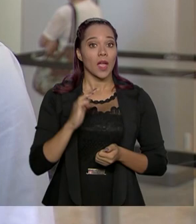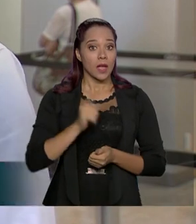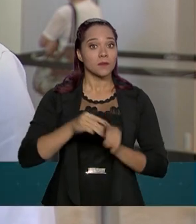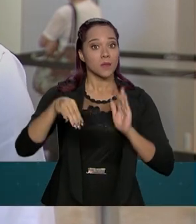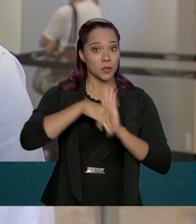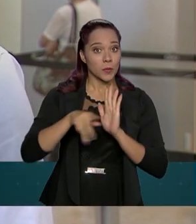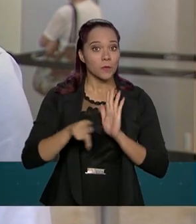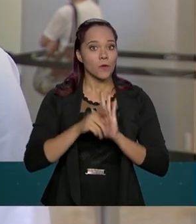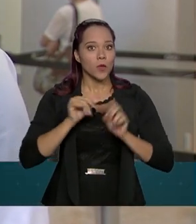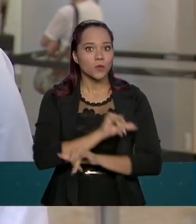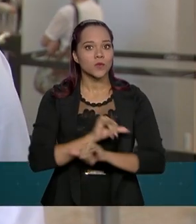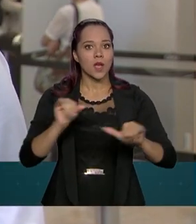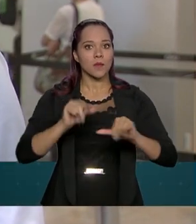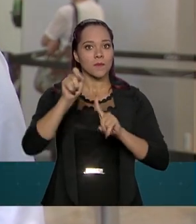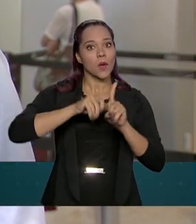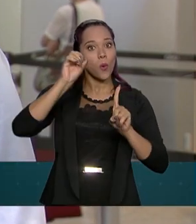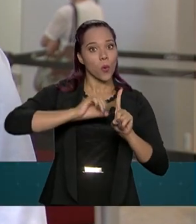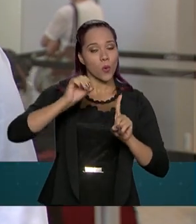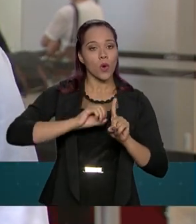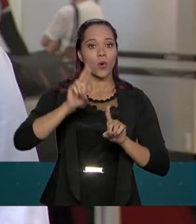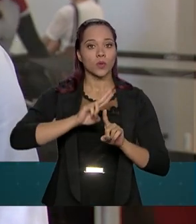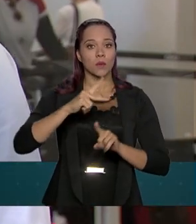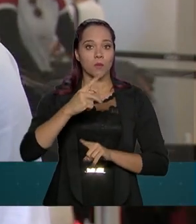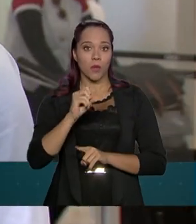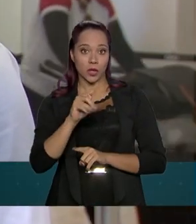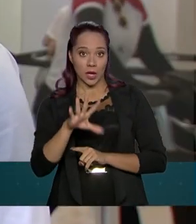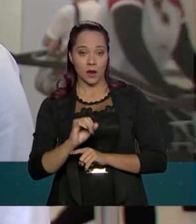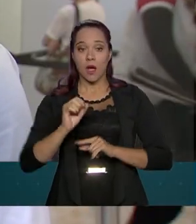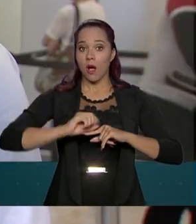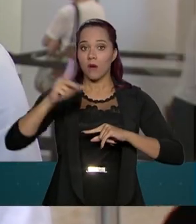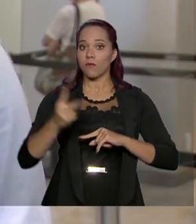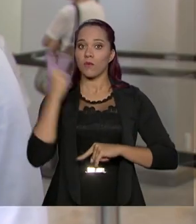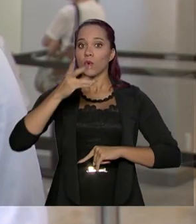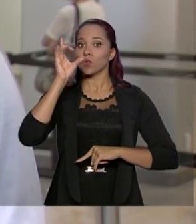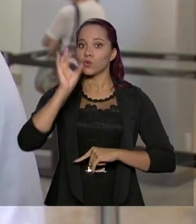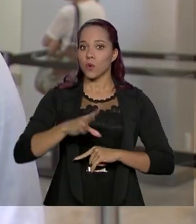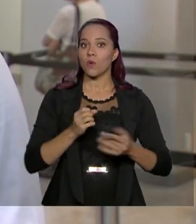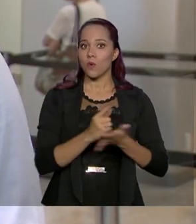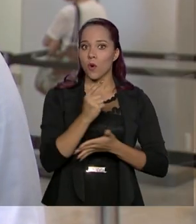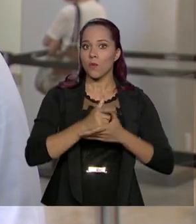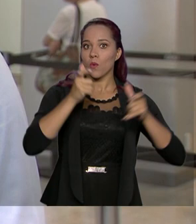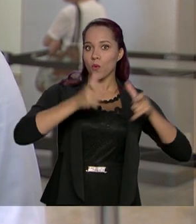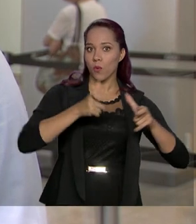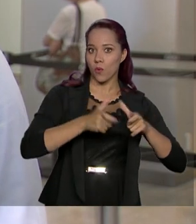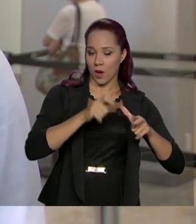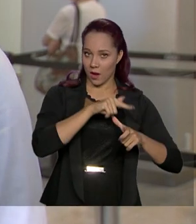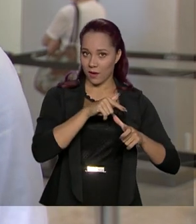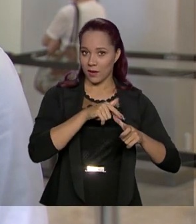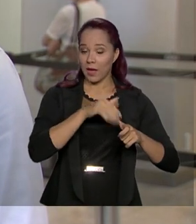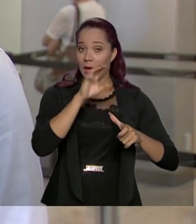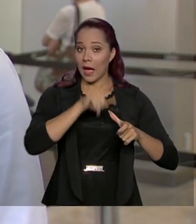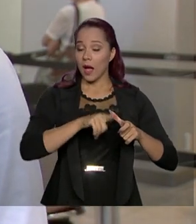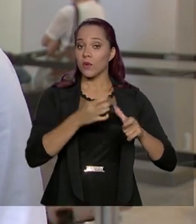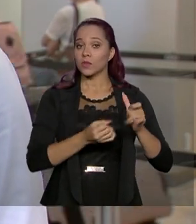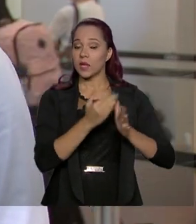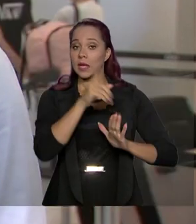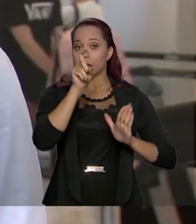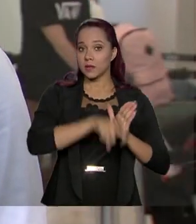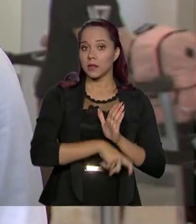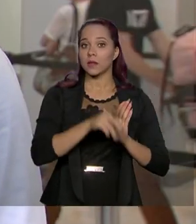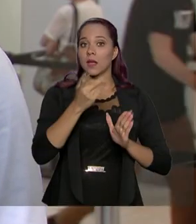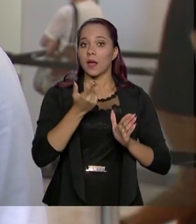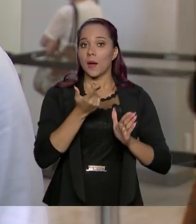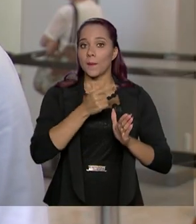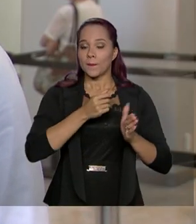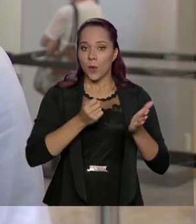anunciada em outubro por meio de uma portaria e aumenta o valor apenas das compras nesses estabelecimentos. A cota isenta de impostos de